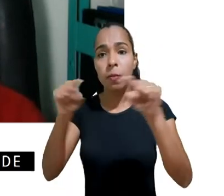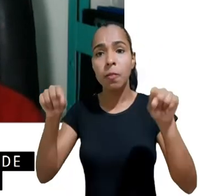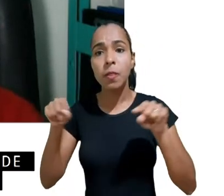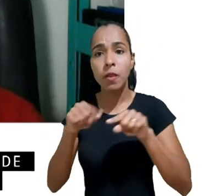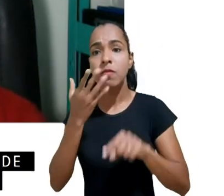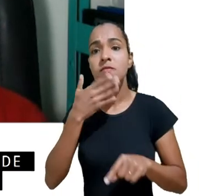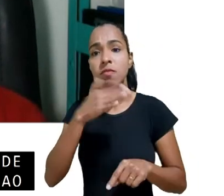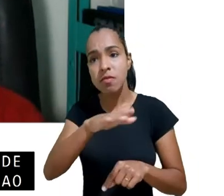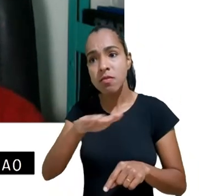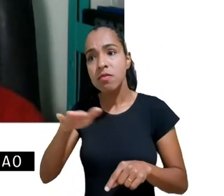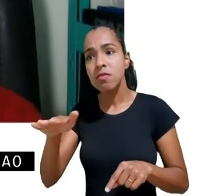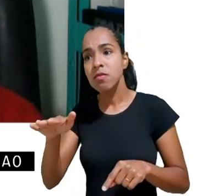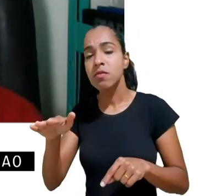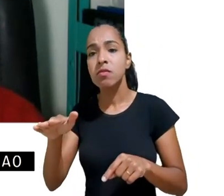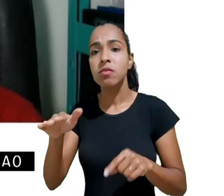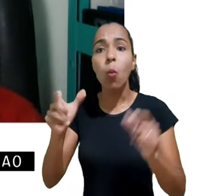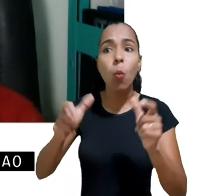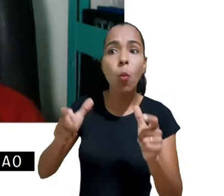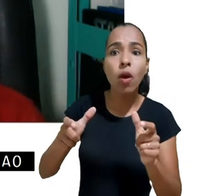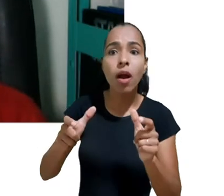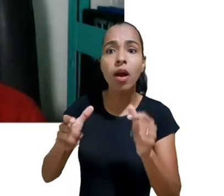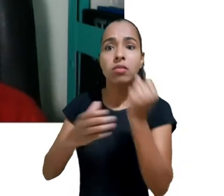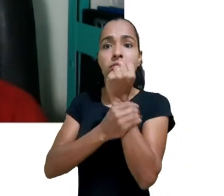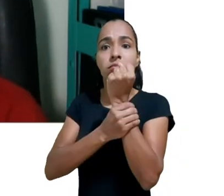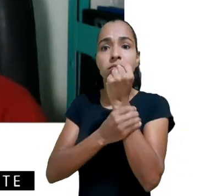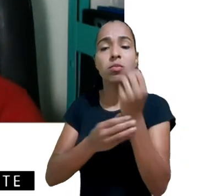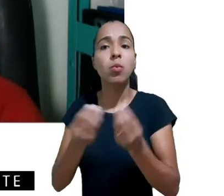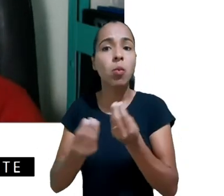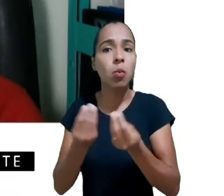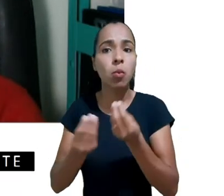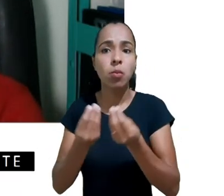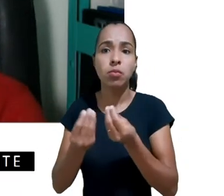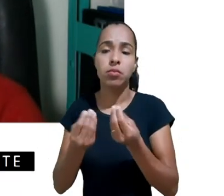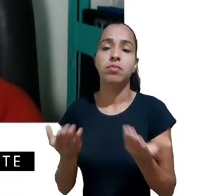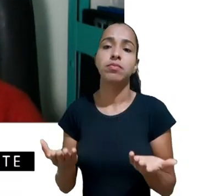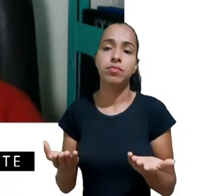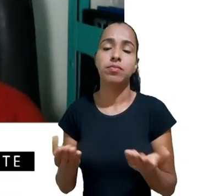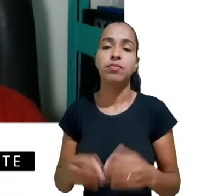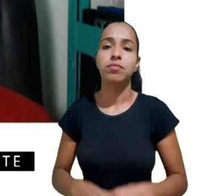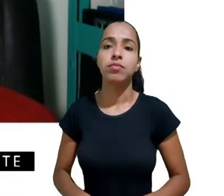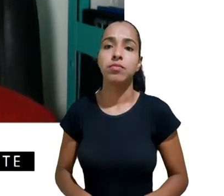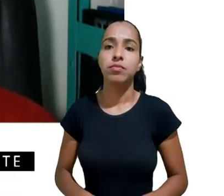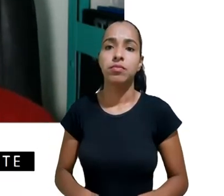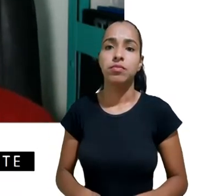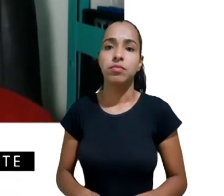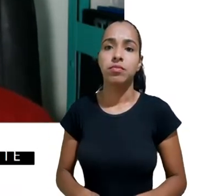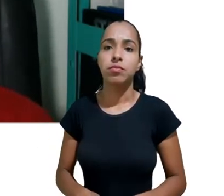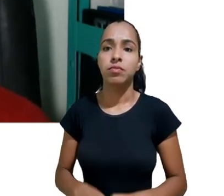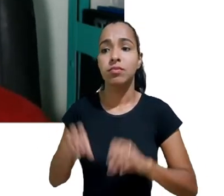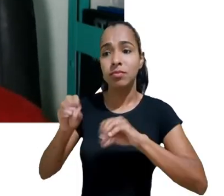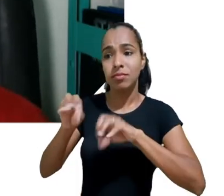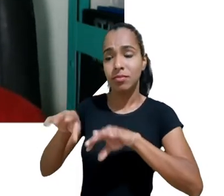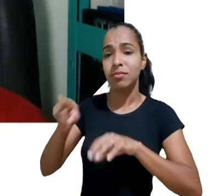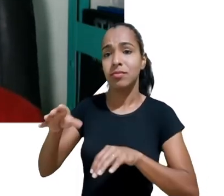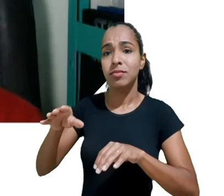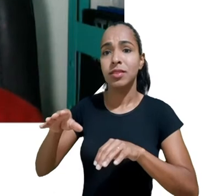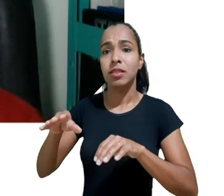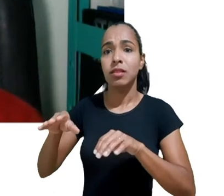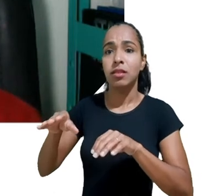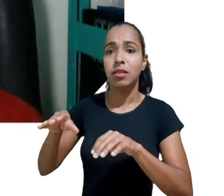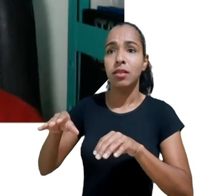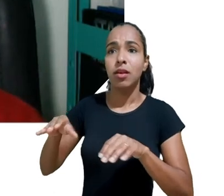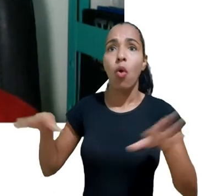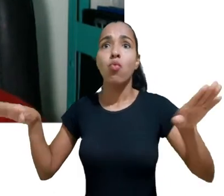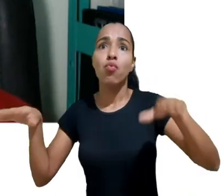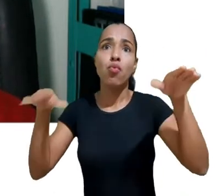a gente não vai conseguir ensinar ninguém a voar ou pilotar um avião num submarino a gente não vai conseguir